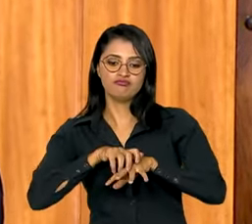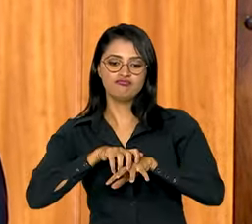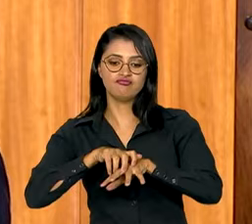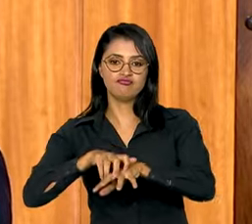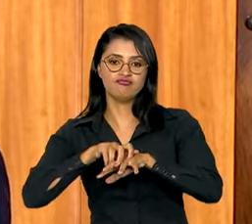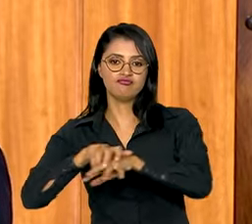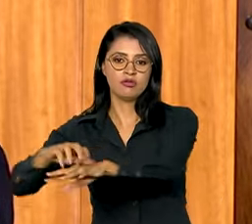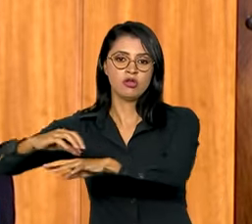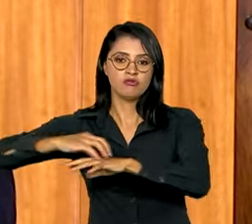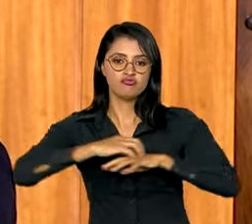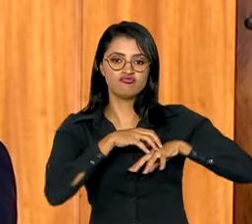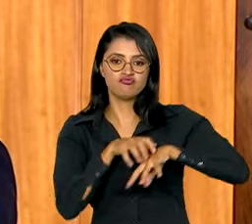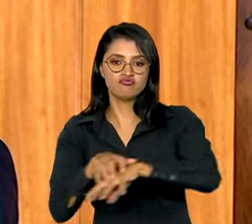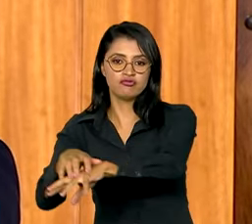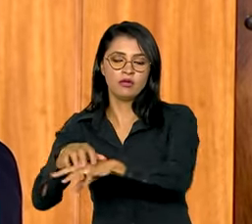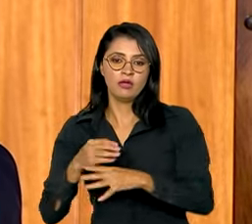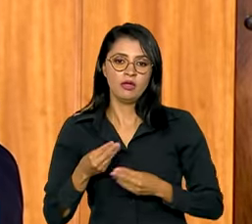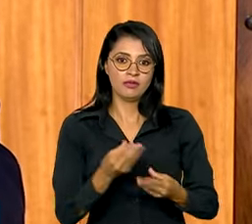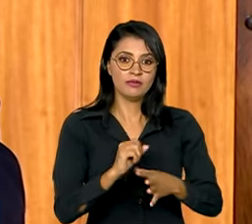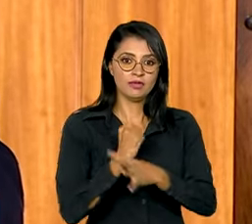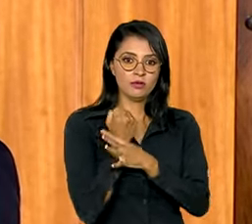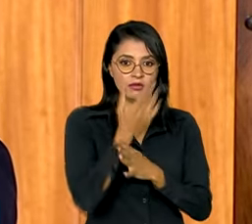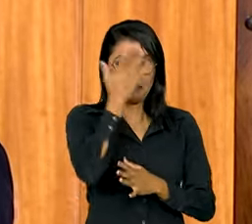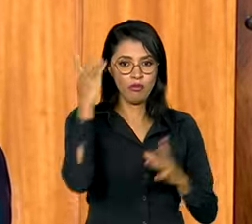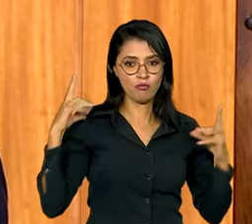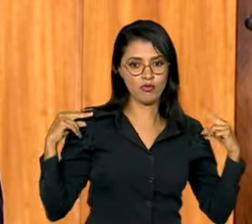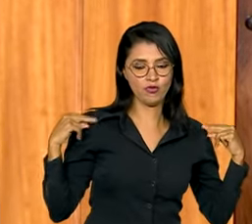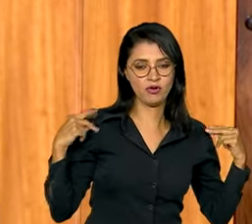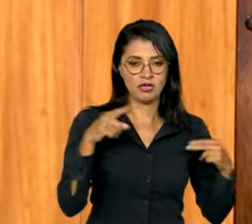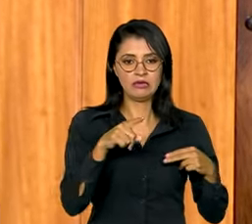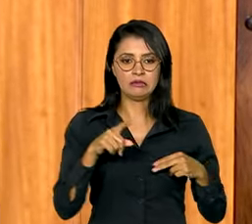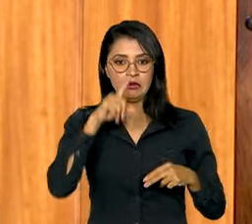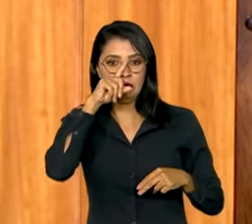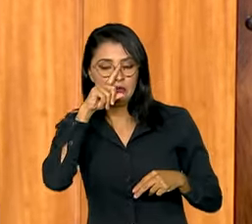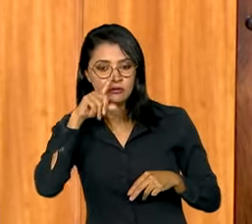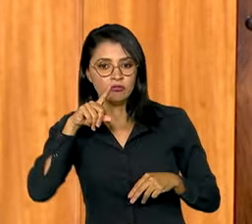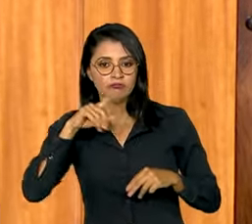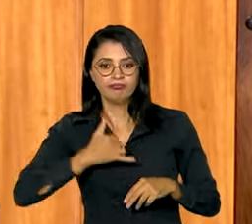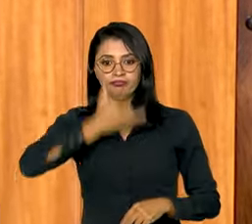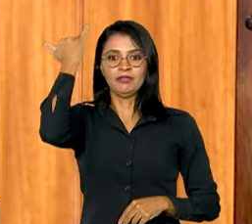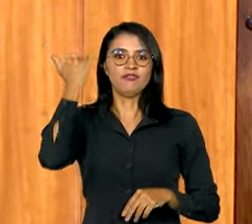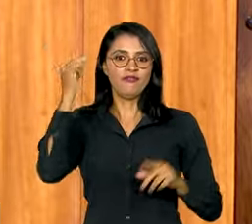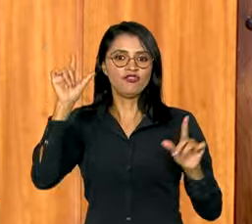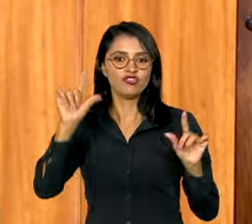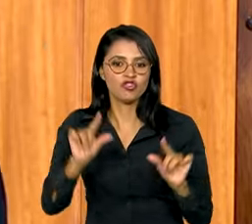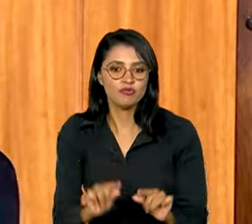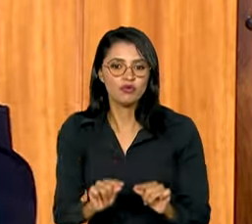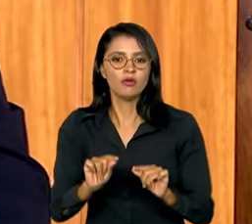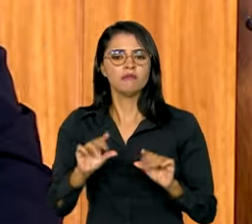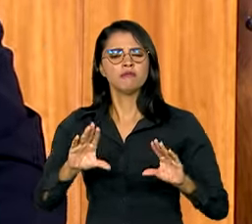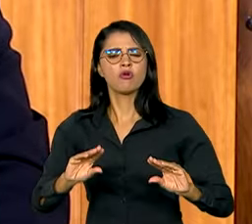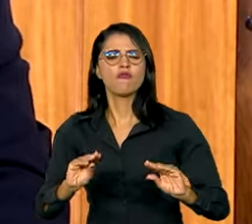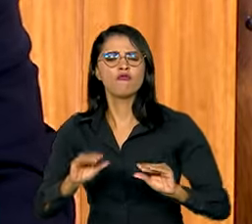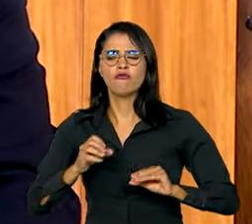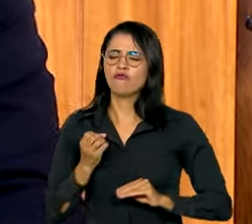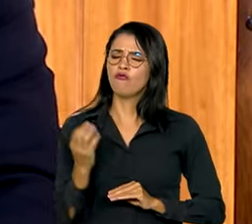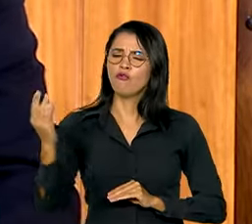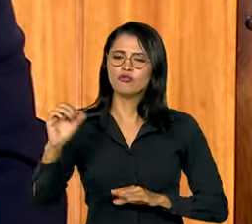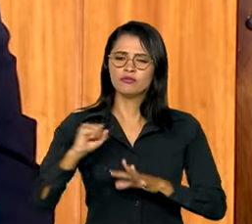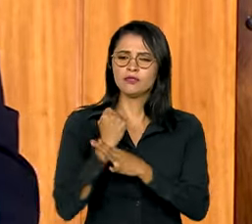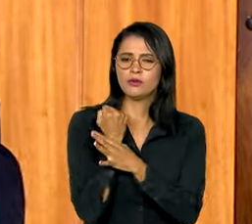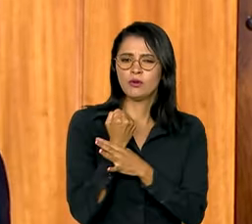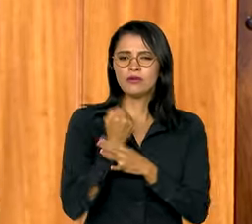trazendo mais segurança para o usuário, menos risco de acidente, mais conforto na viagem, mais segurança para o